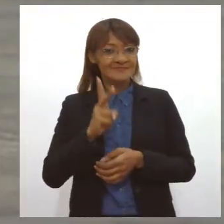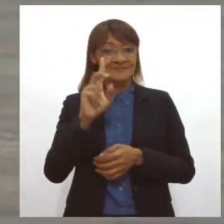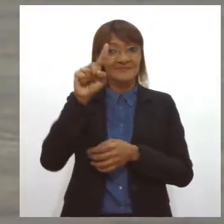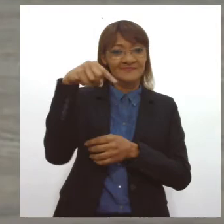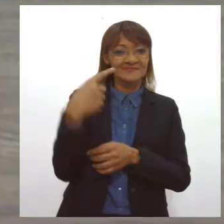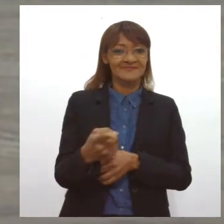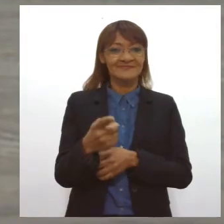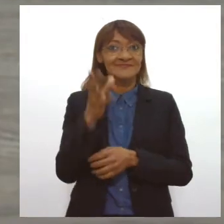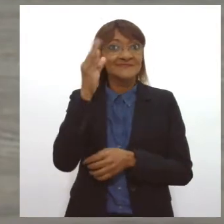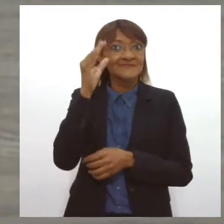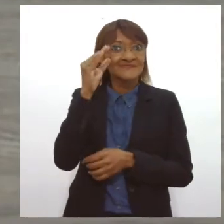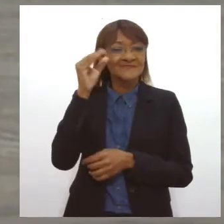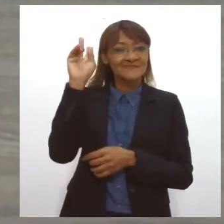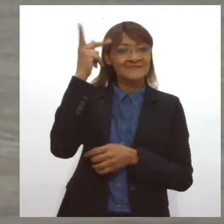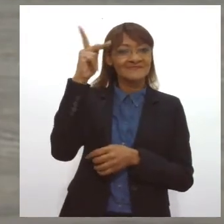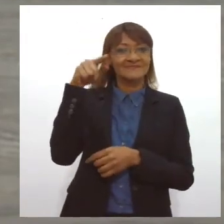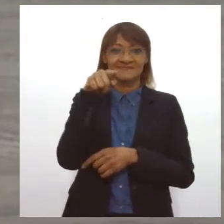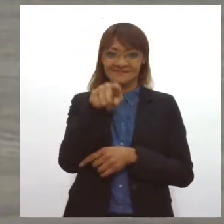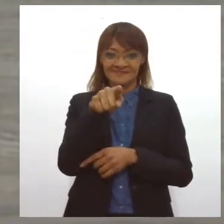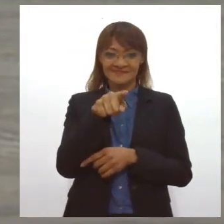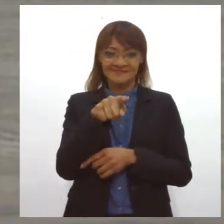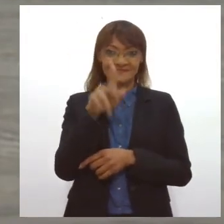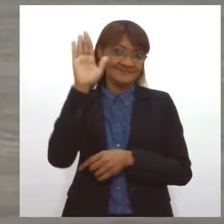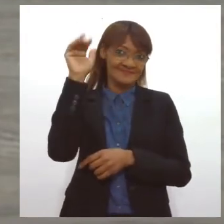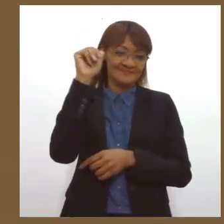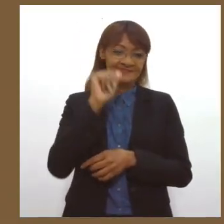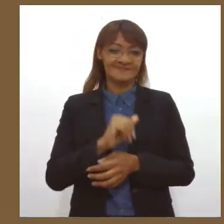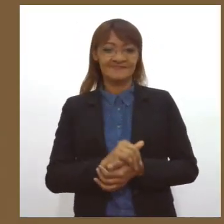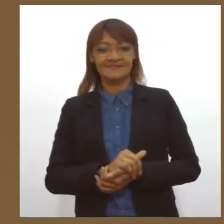mais curiosidades históricas para você. Até lá!